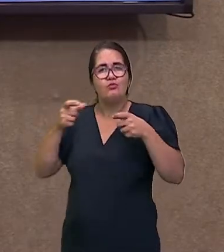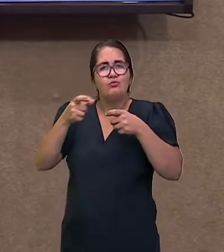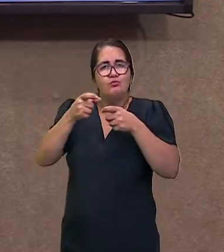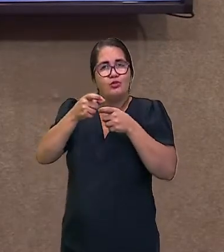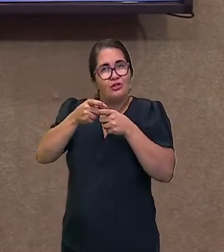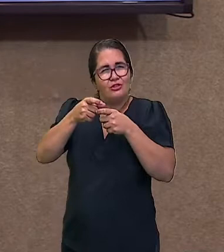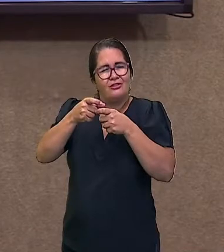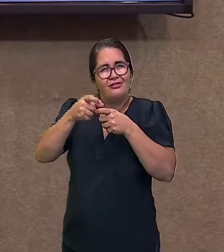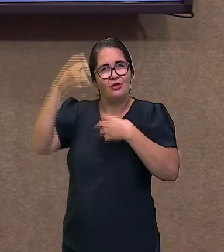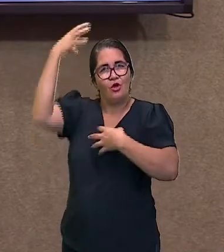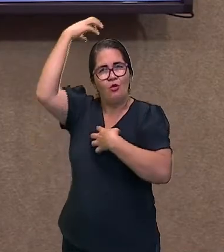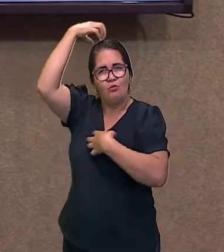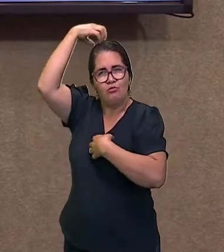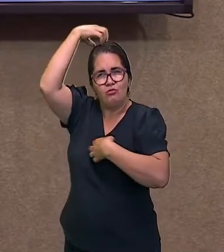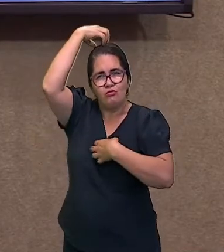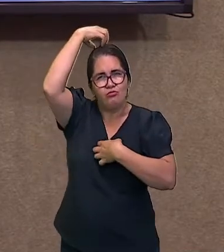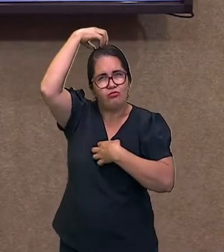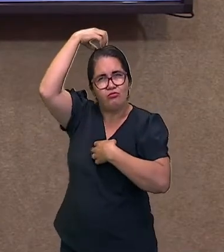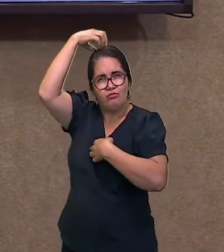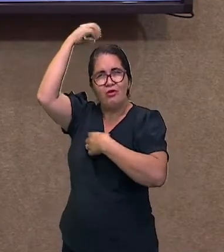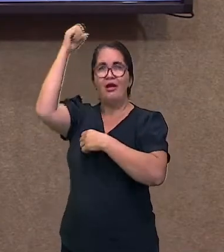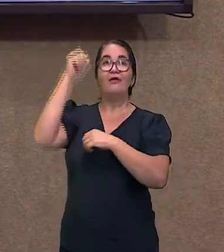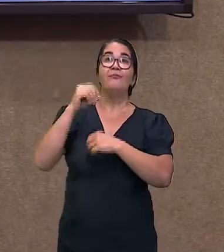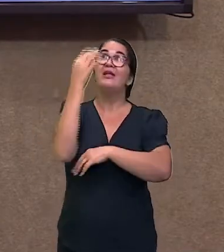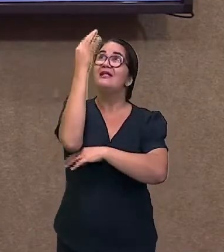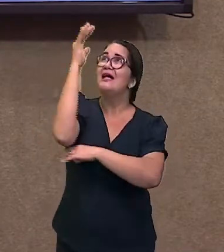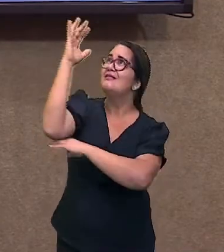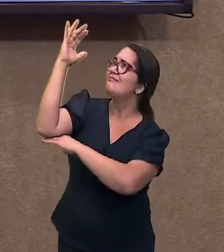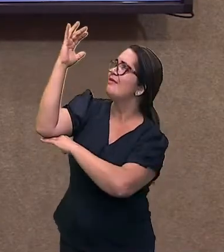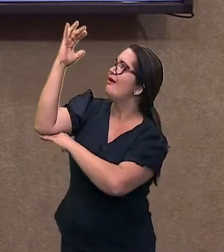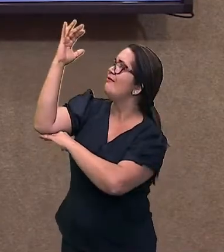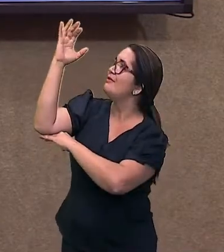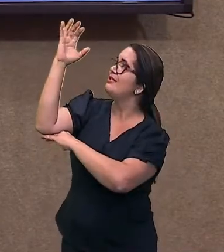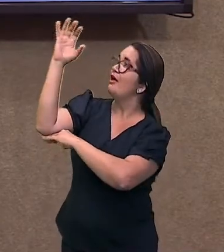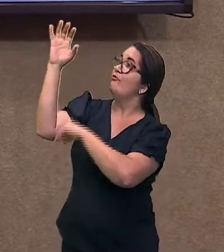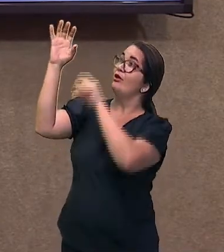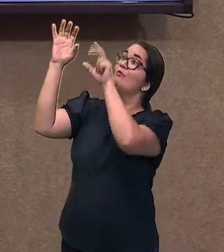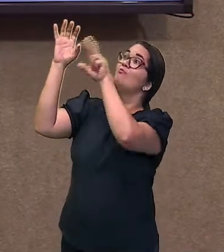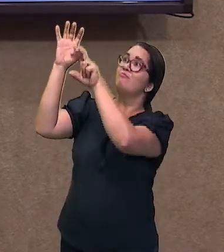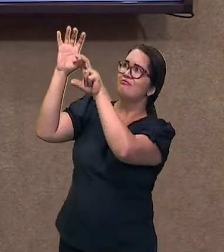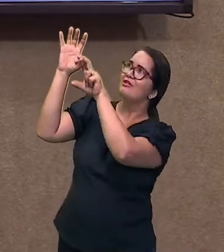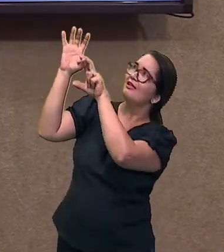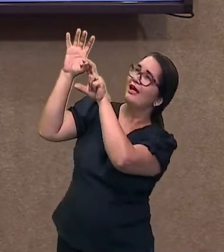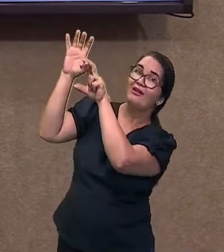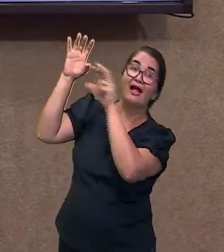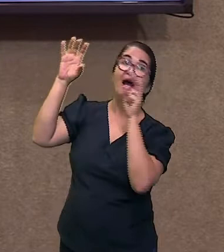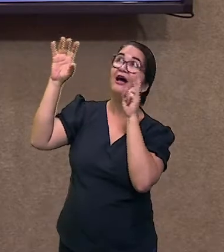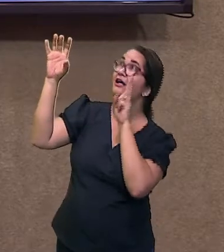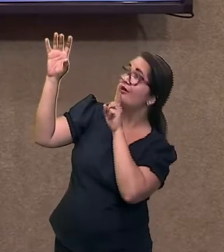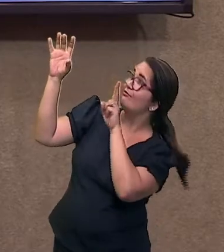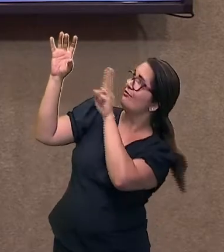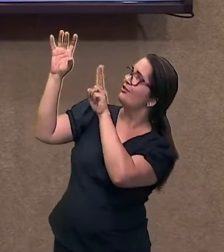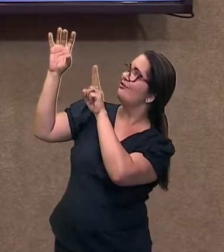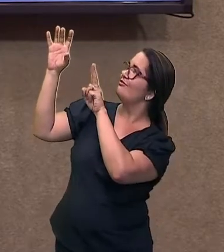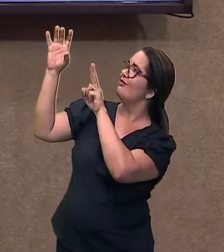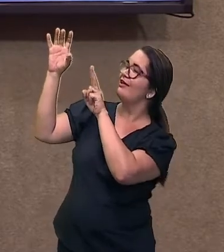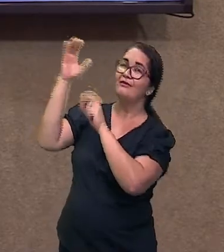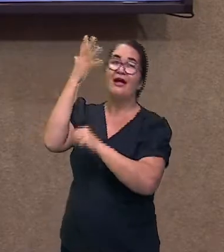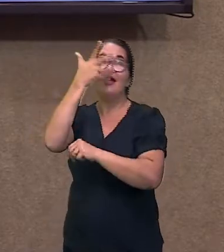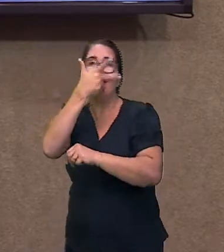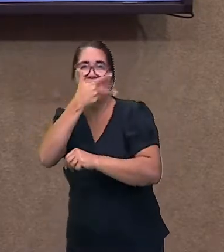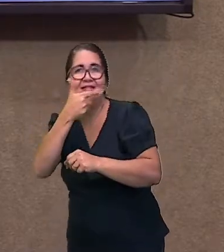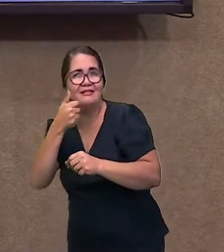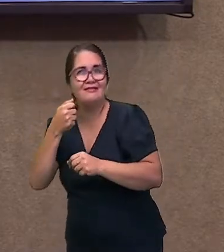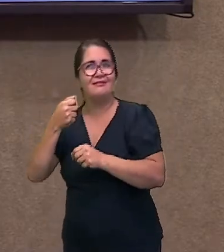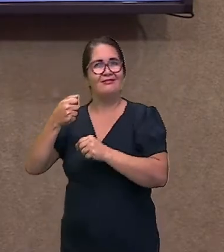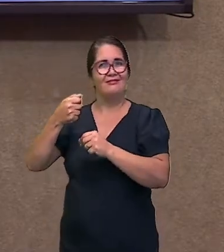uma maneira consciente, sabendo que o que você está dando para aquele animal é